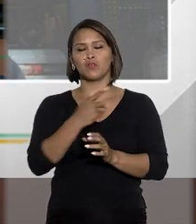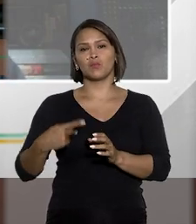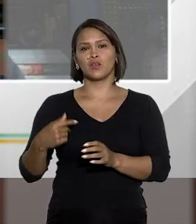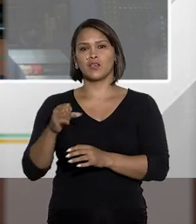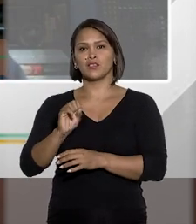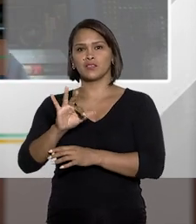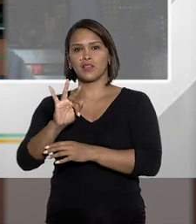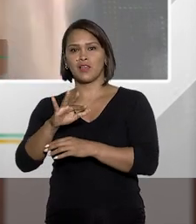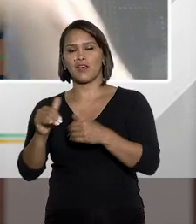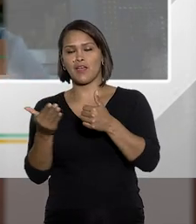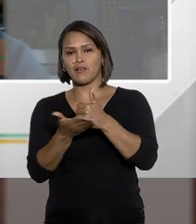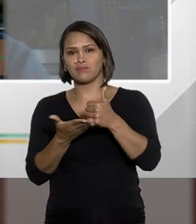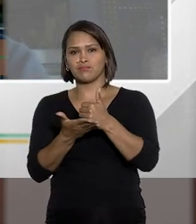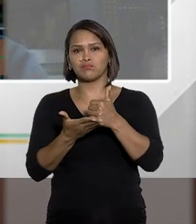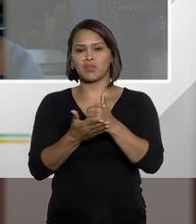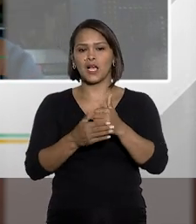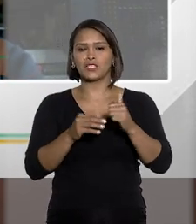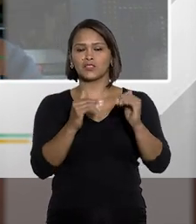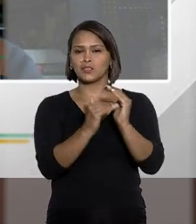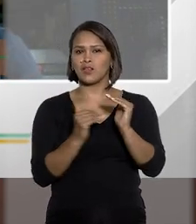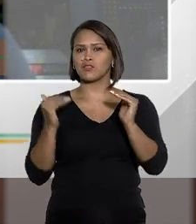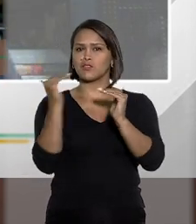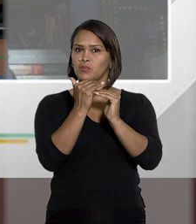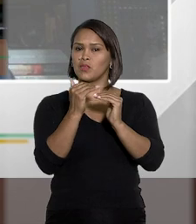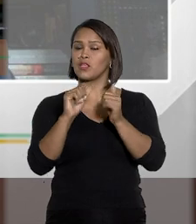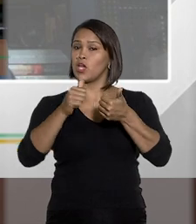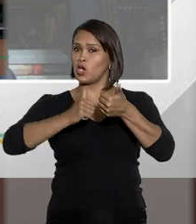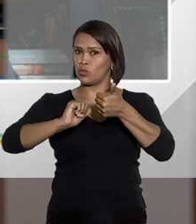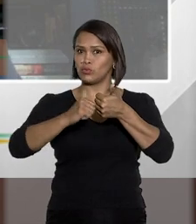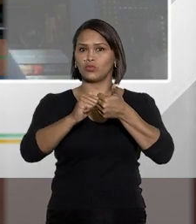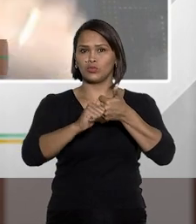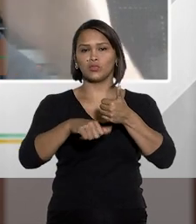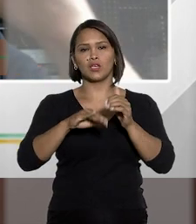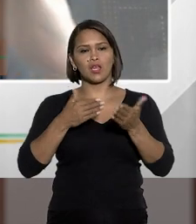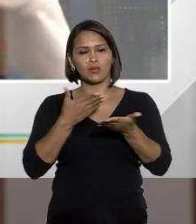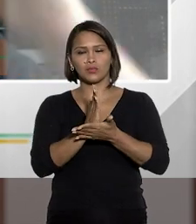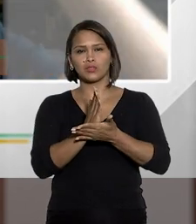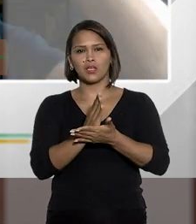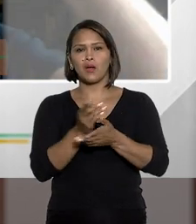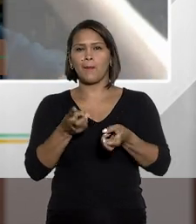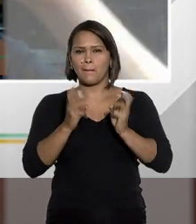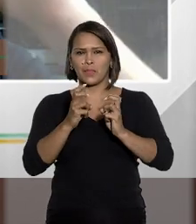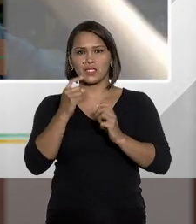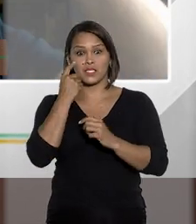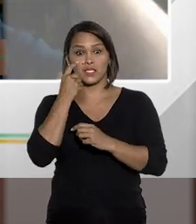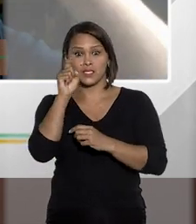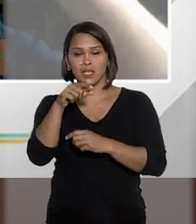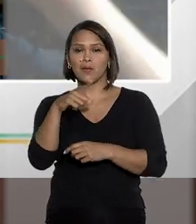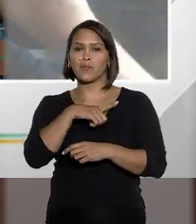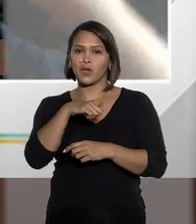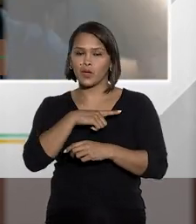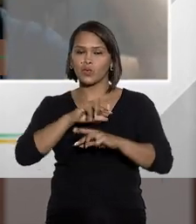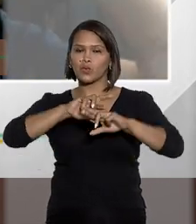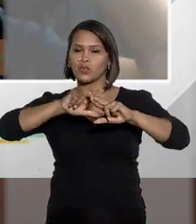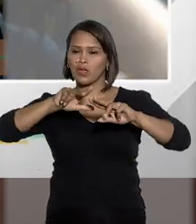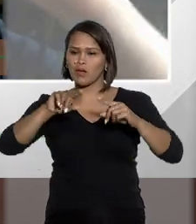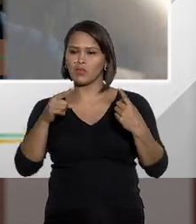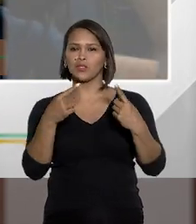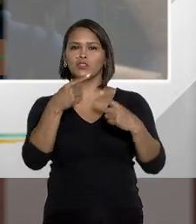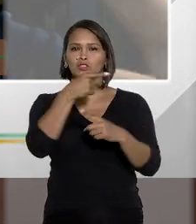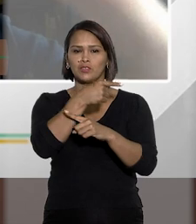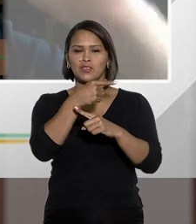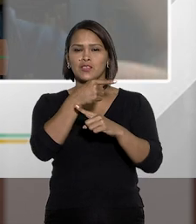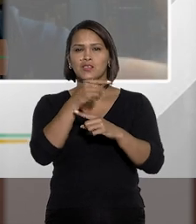STF falou com base na soberania de garantia e permitiu no júri. Então, olha que interessante aqui, aqui eu tenho uma